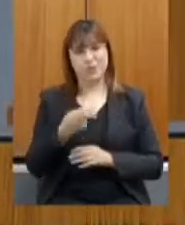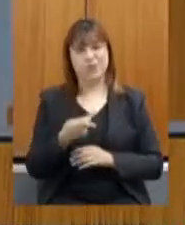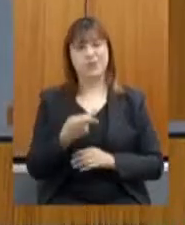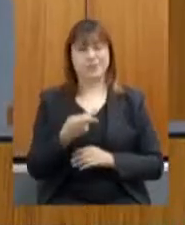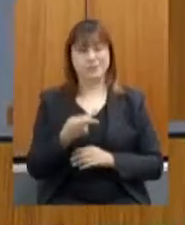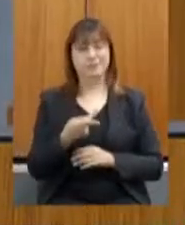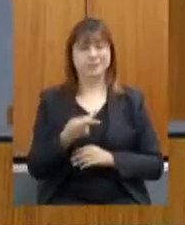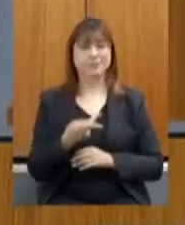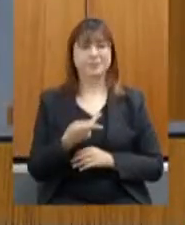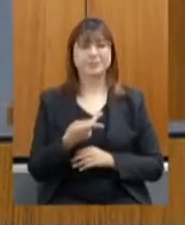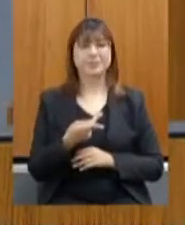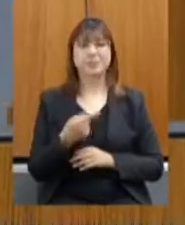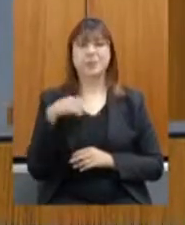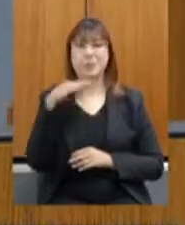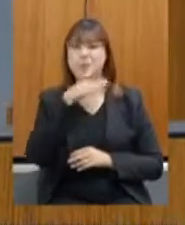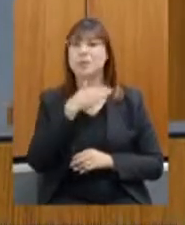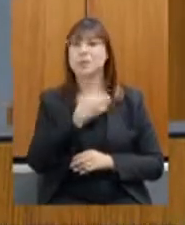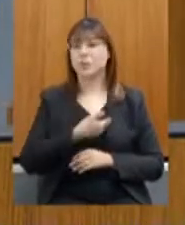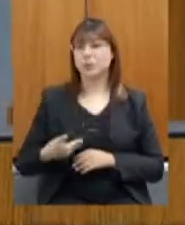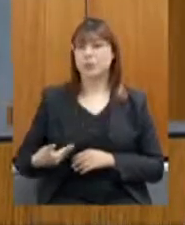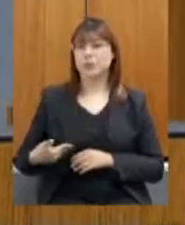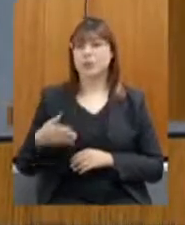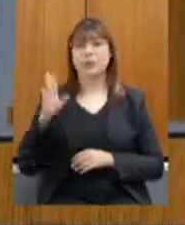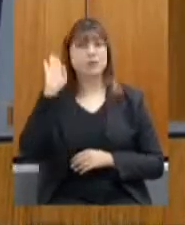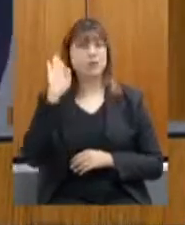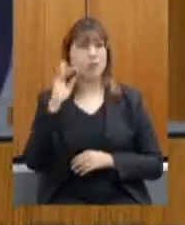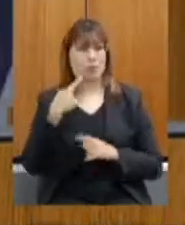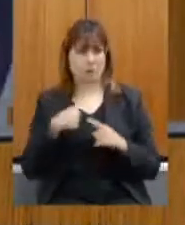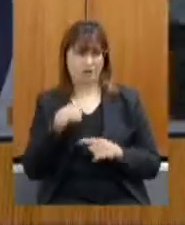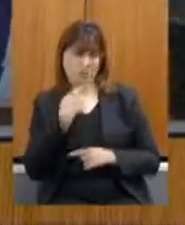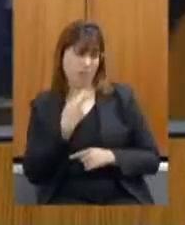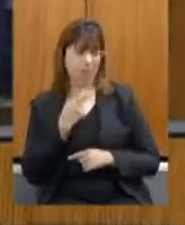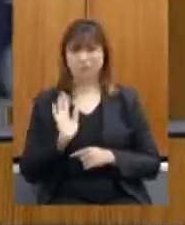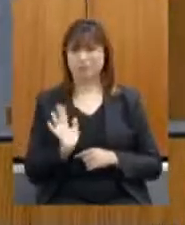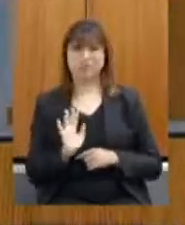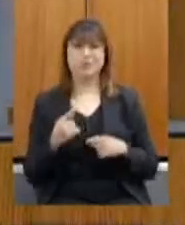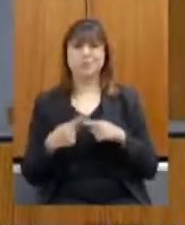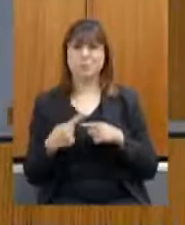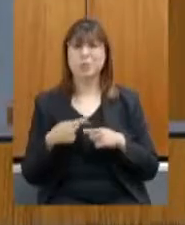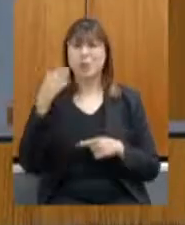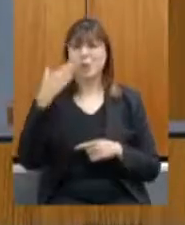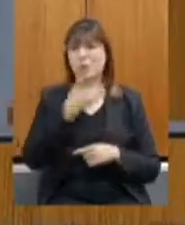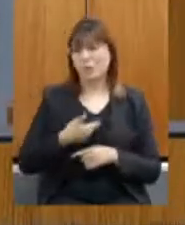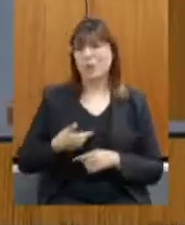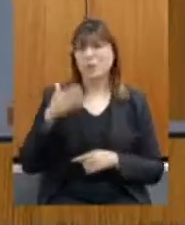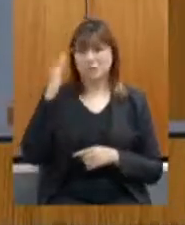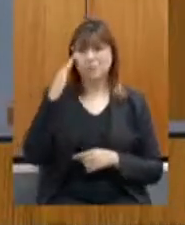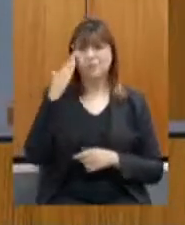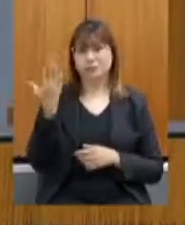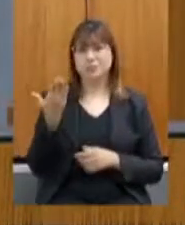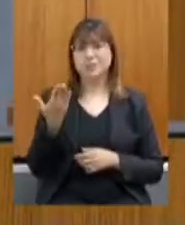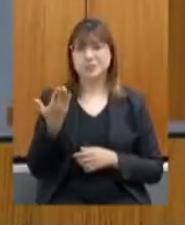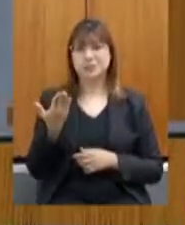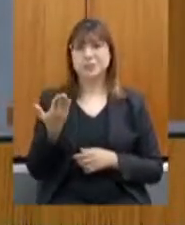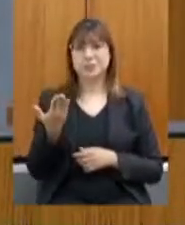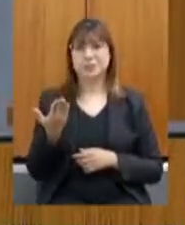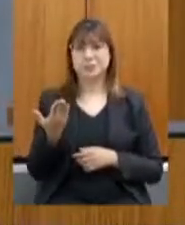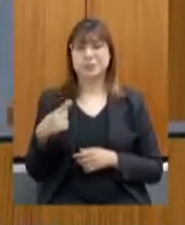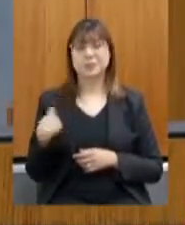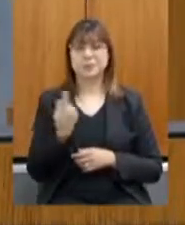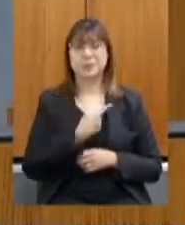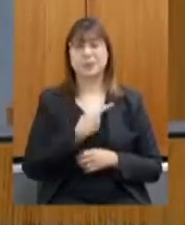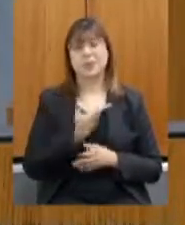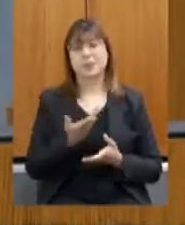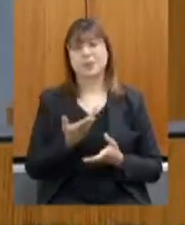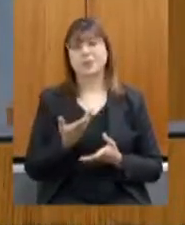tempo, e vejo que o governo sabe ouvir, mas não foi porque eu falei também, não, eu acho que ele também entendeu que realmente, mas nós fizemos a nossa parte.